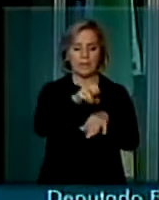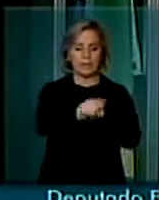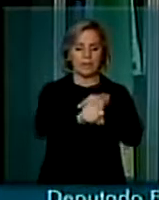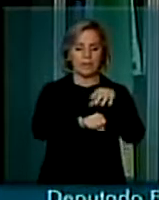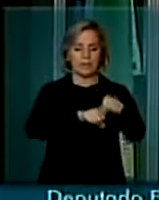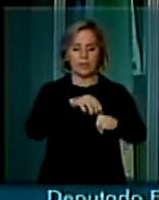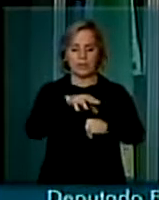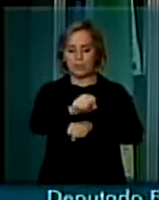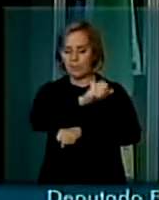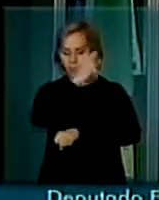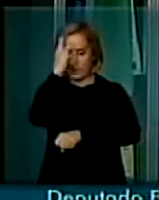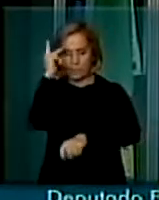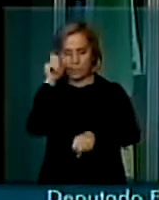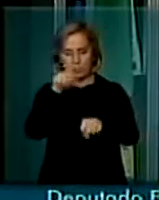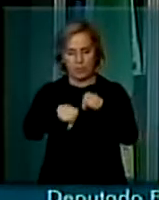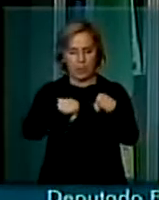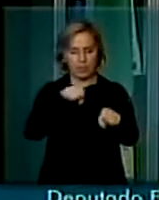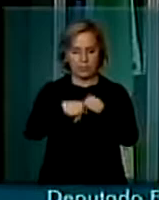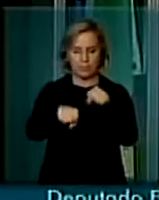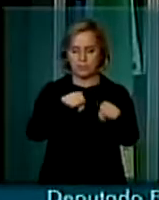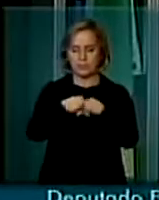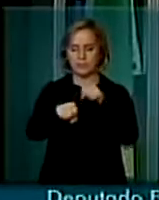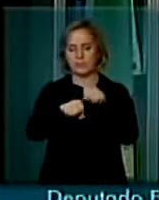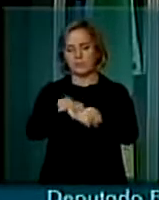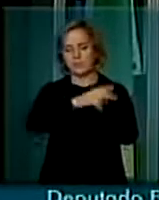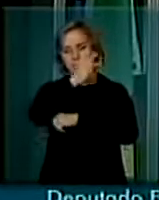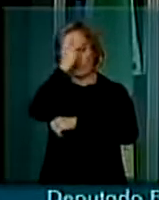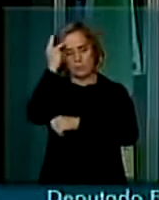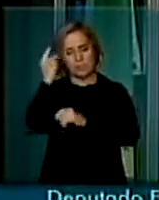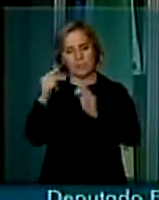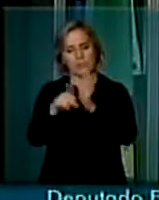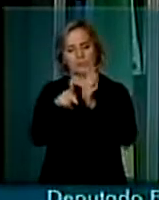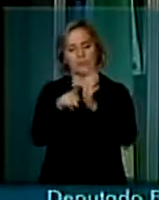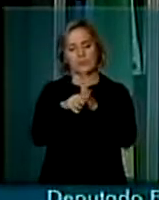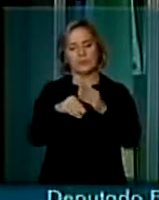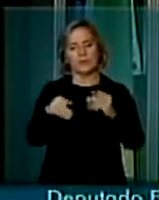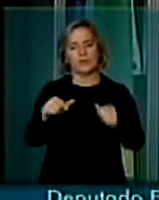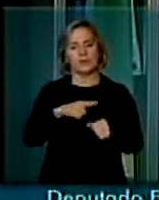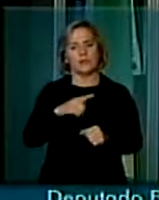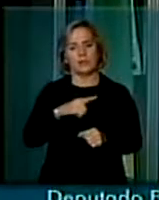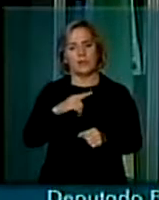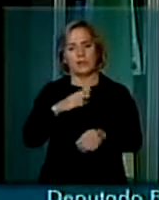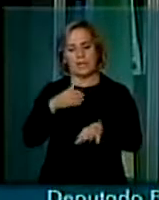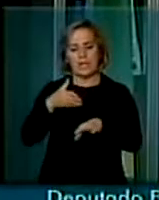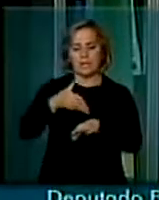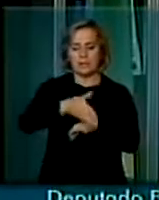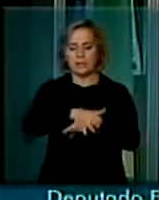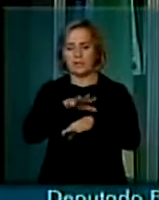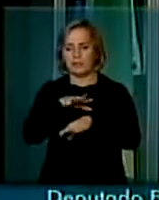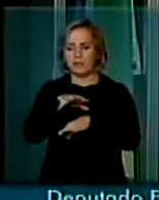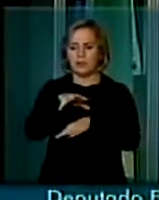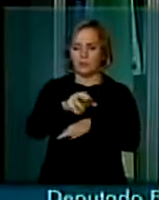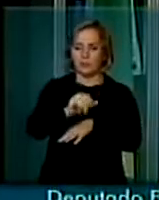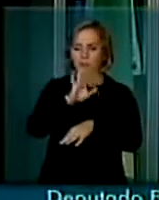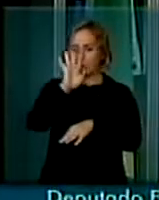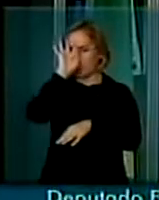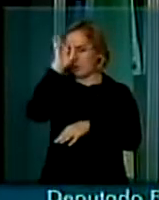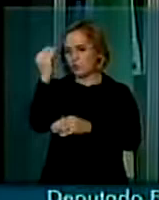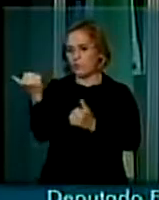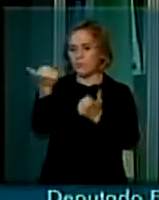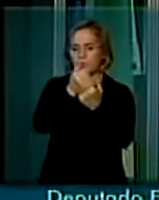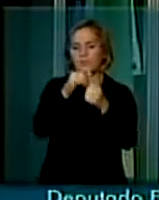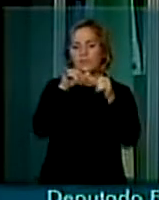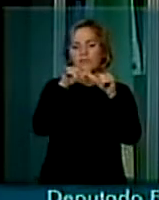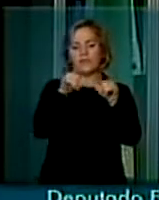assassinando os proprietários de terra, invadindo as propriedades, tomando conta das propriedades dos outros.